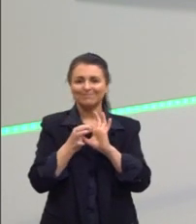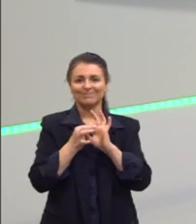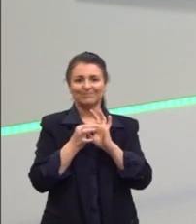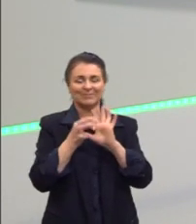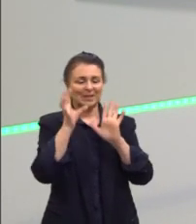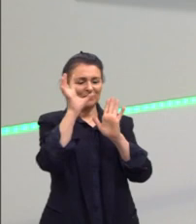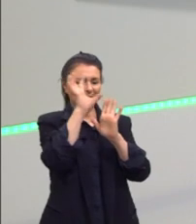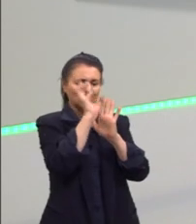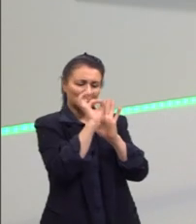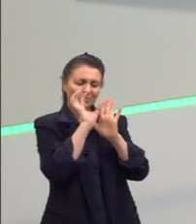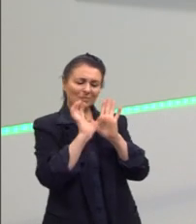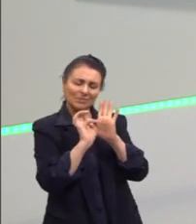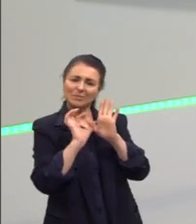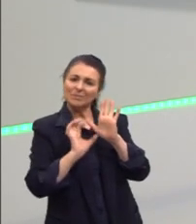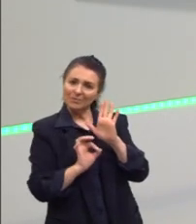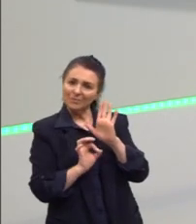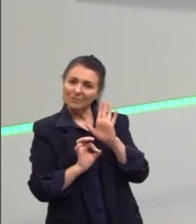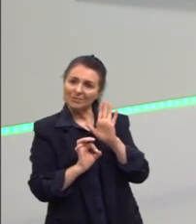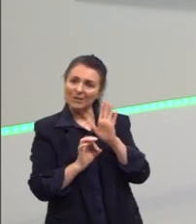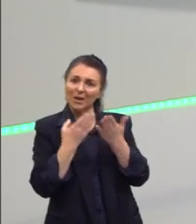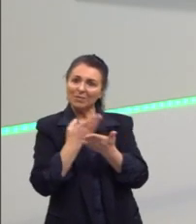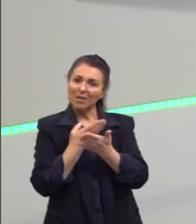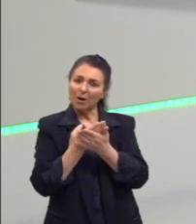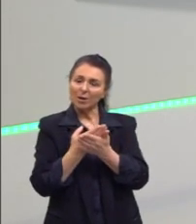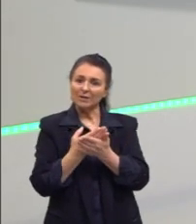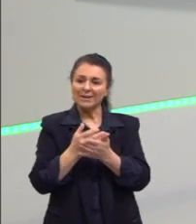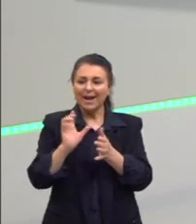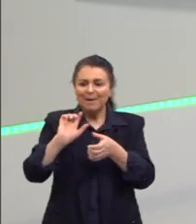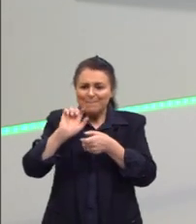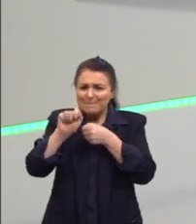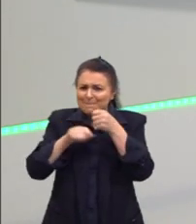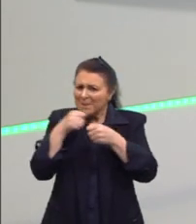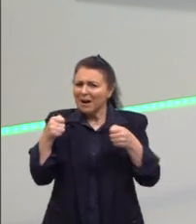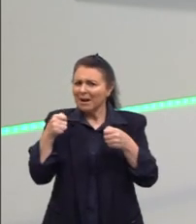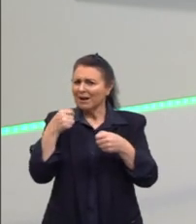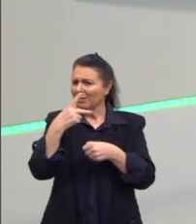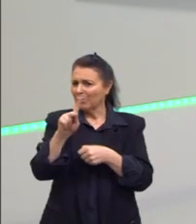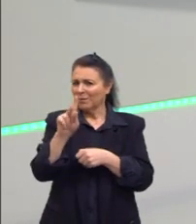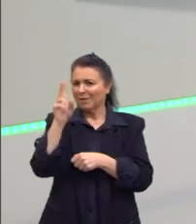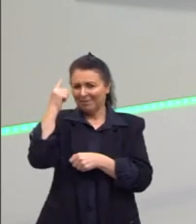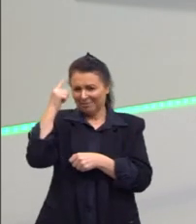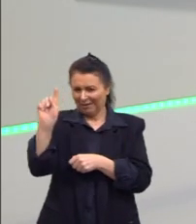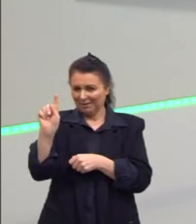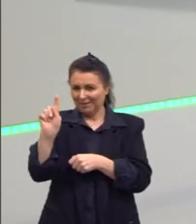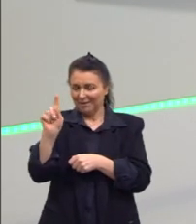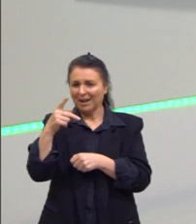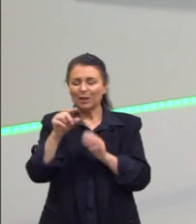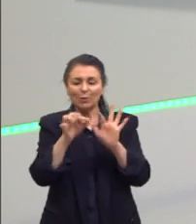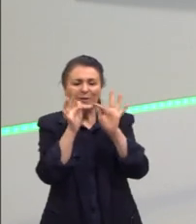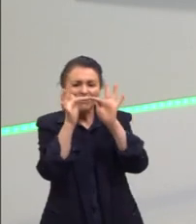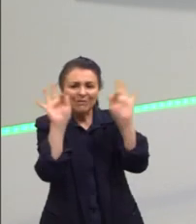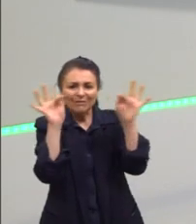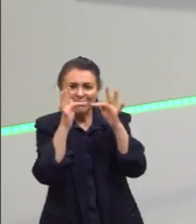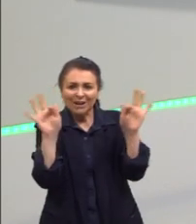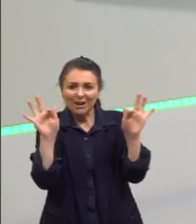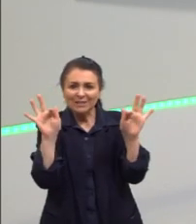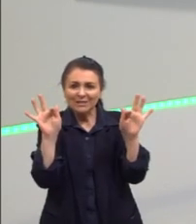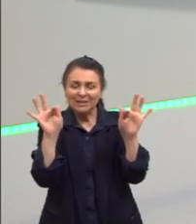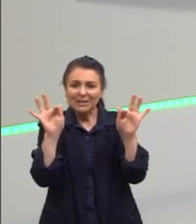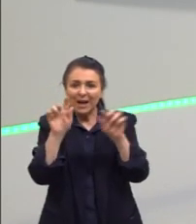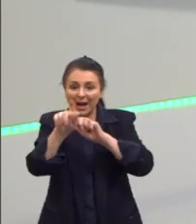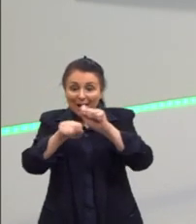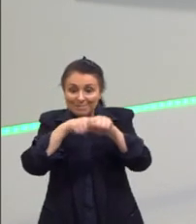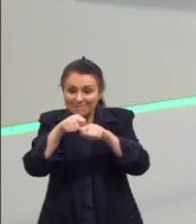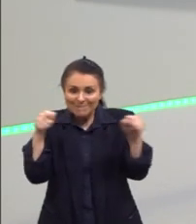de ouvir, né? Na sala de aula, principalmente. Tu tem que amarrar muito bem as palavras, as frases. A gente pega uma cordinha, joga nelas e